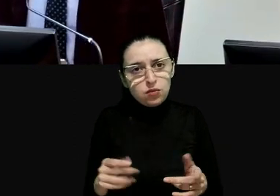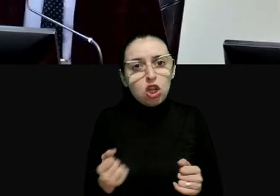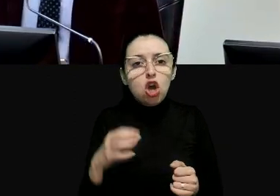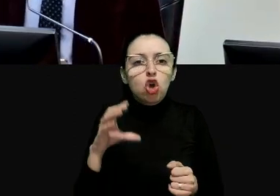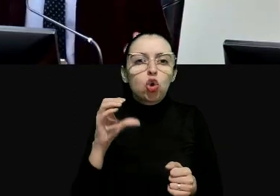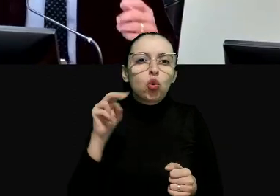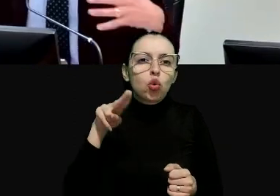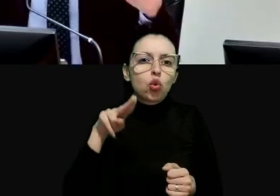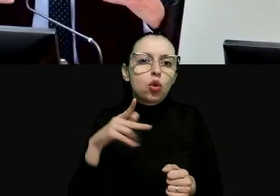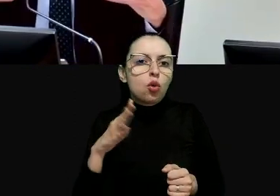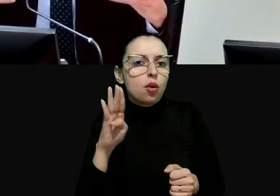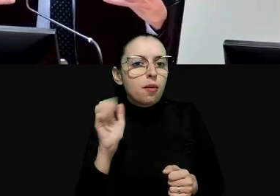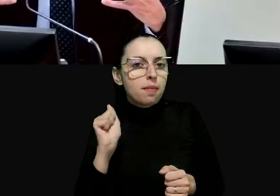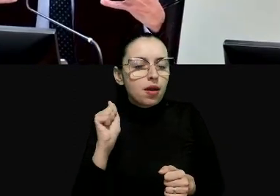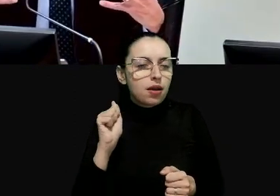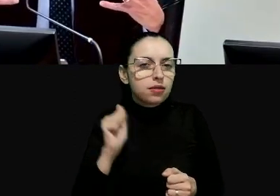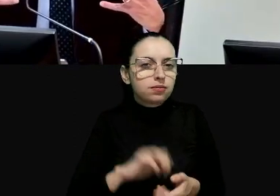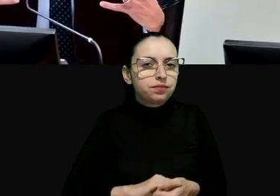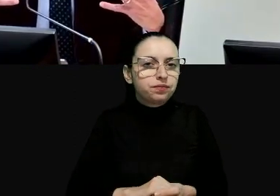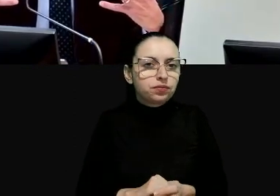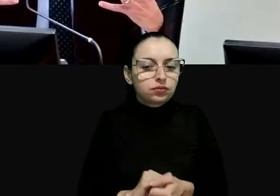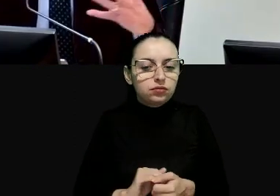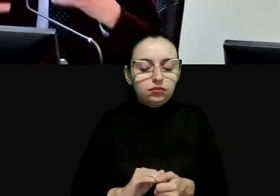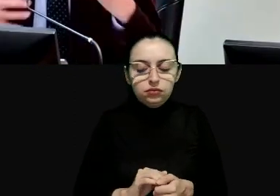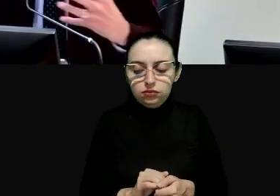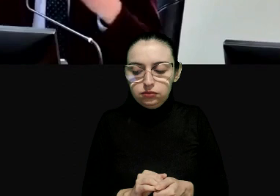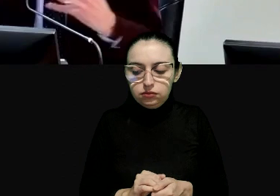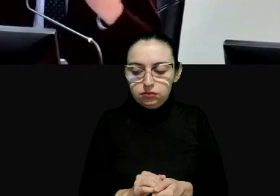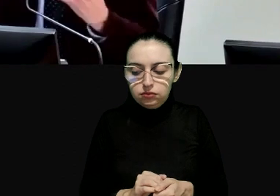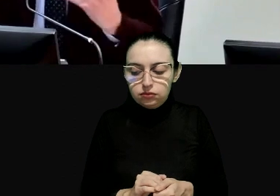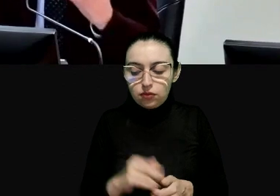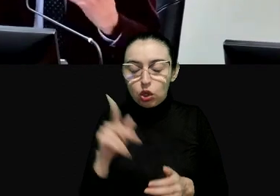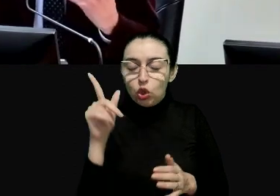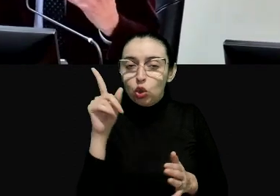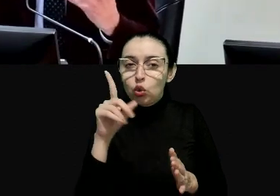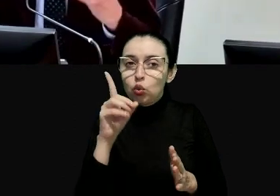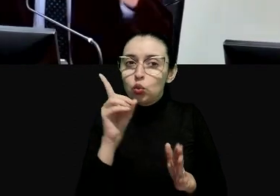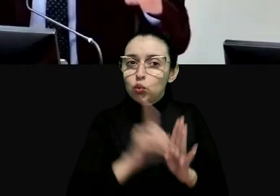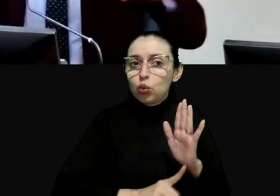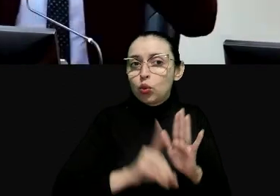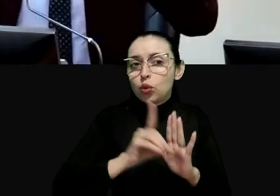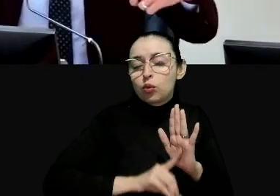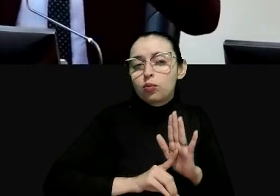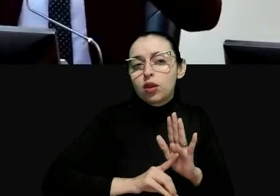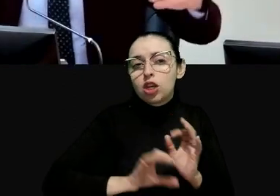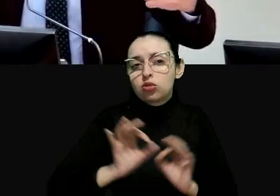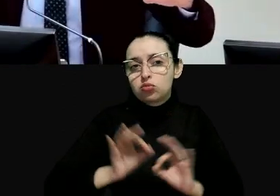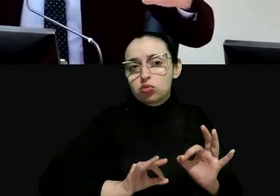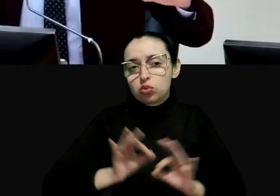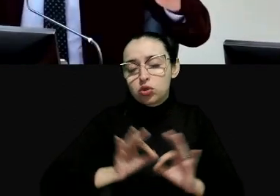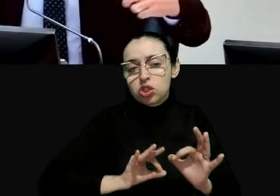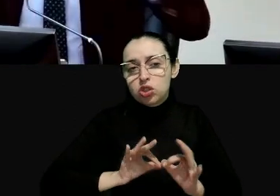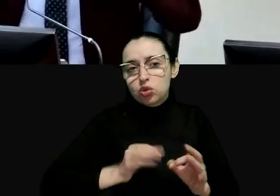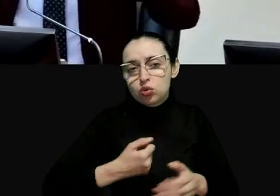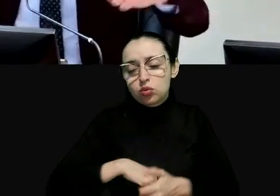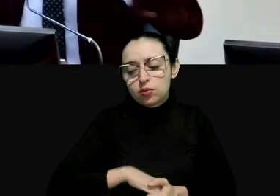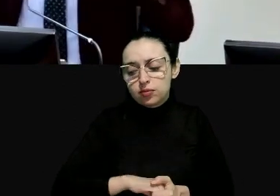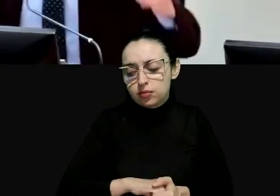Cuba mas como a menudo passa com documentos jurídicos uma vez que